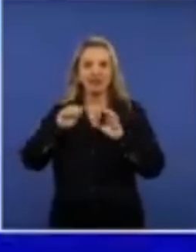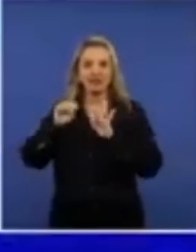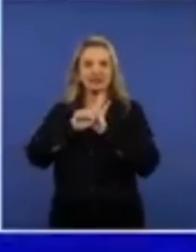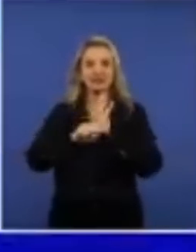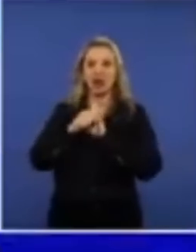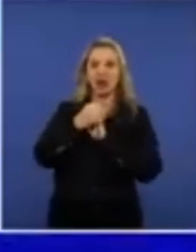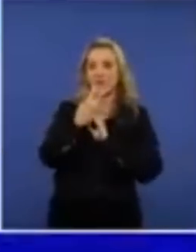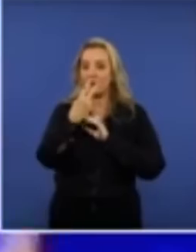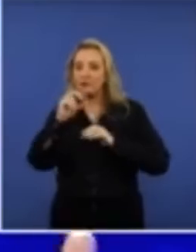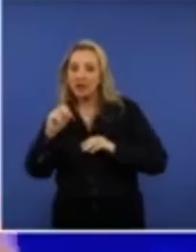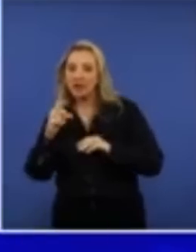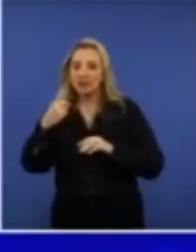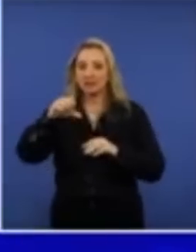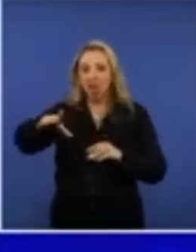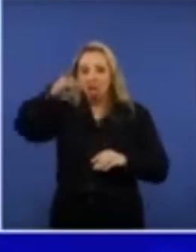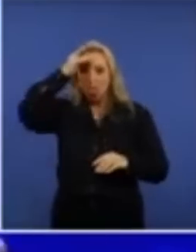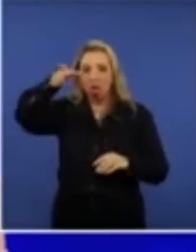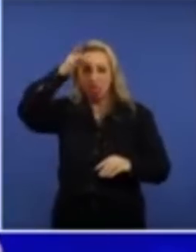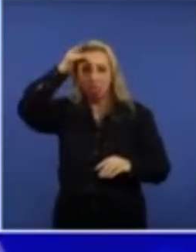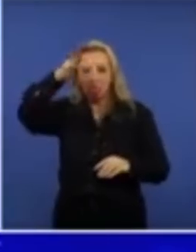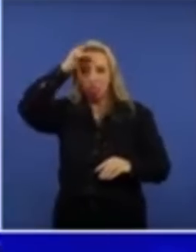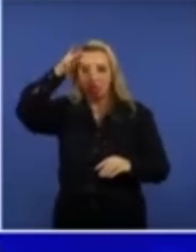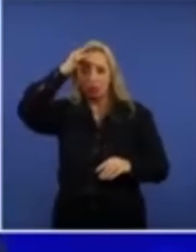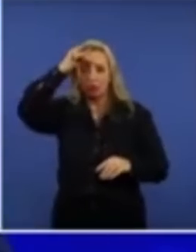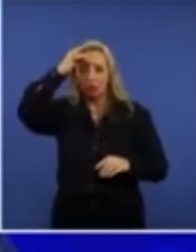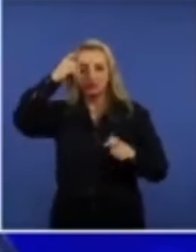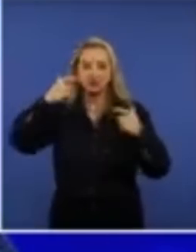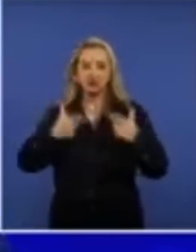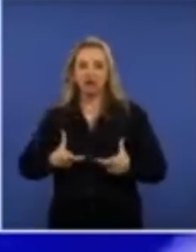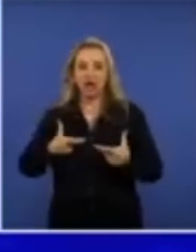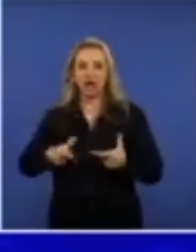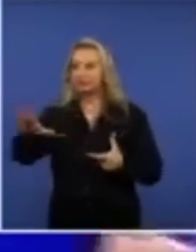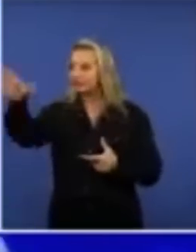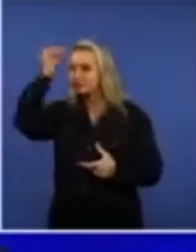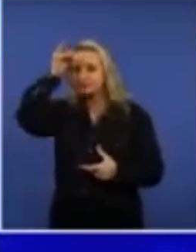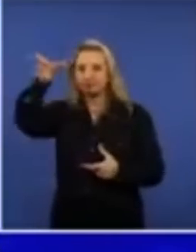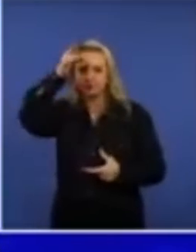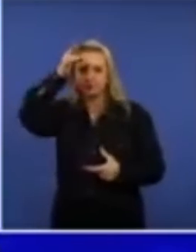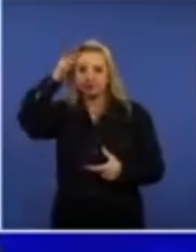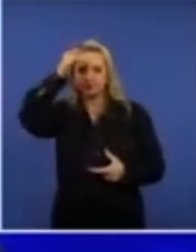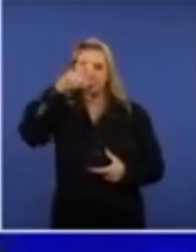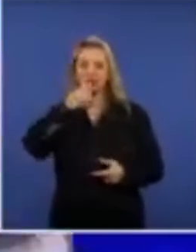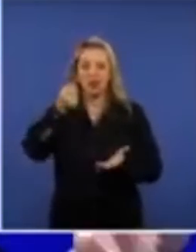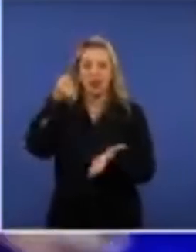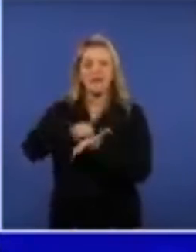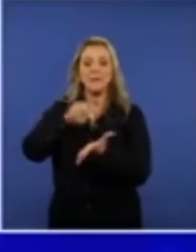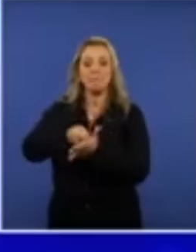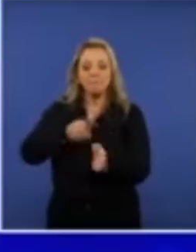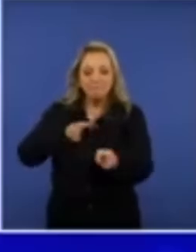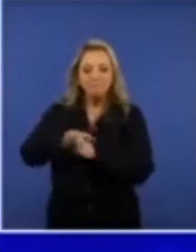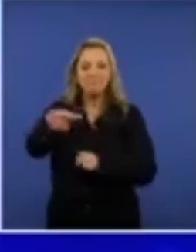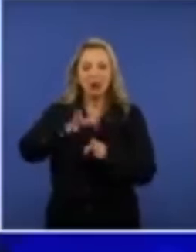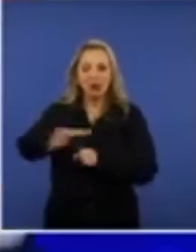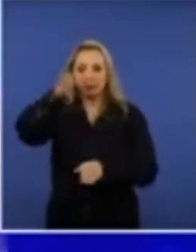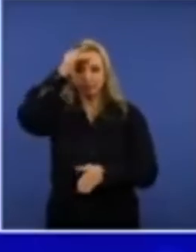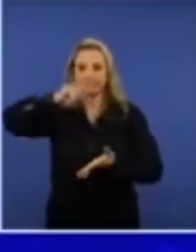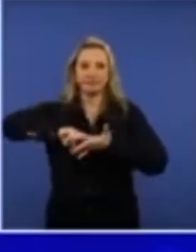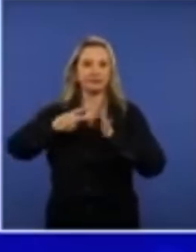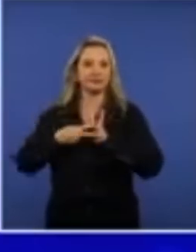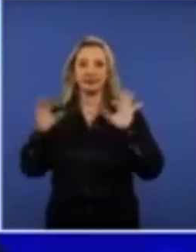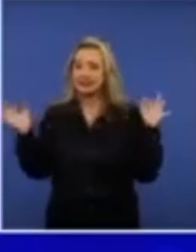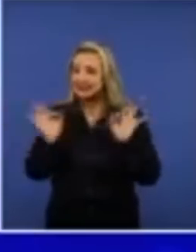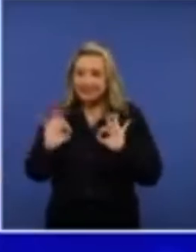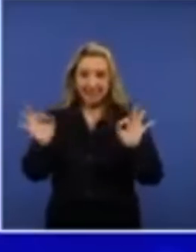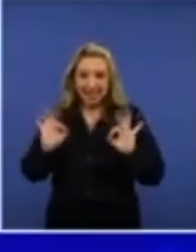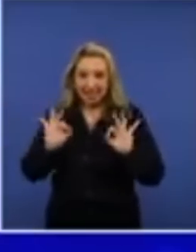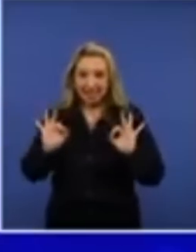decoreba, é o ensino sem graça, é o enciclopedismo raso em que o menino é obrigado a decorar coisas que não têm sentido para ele